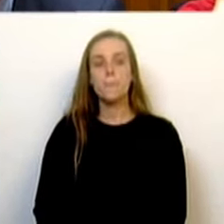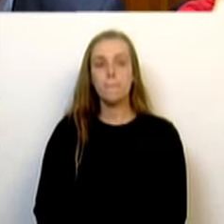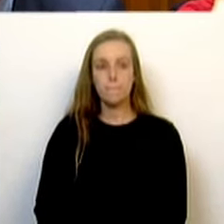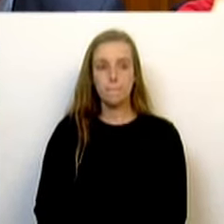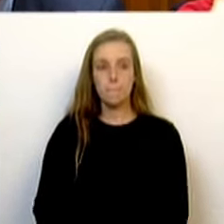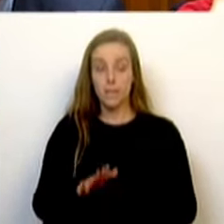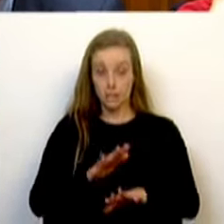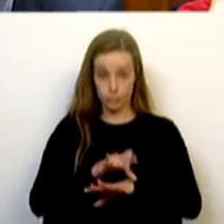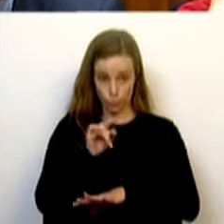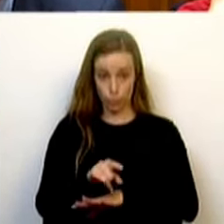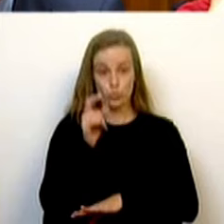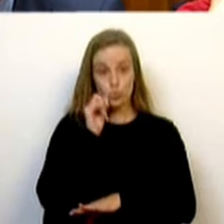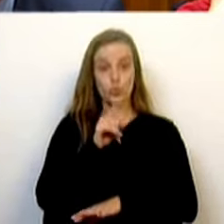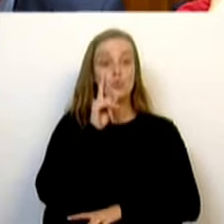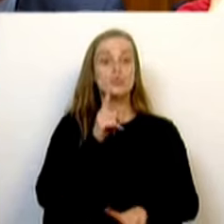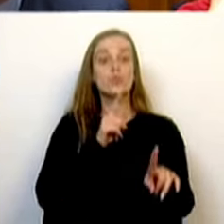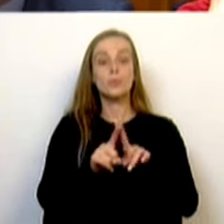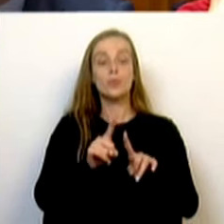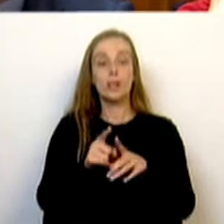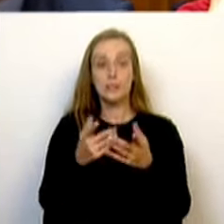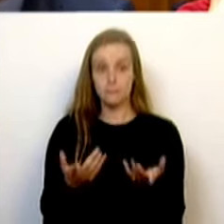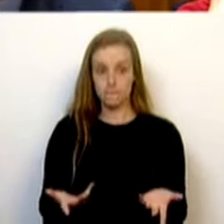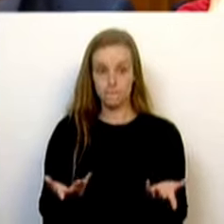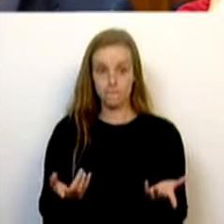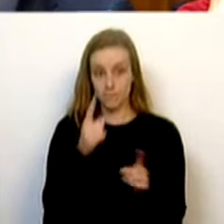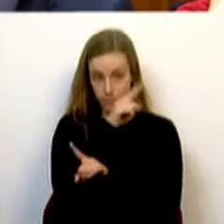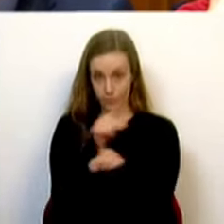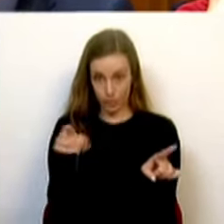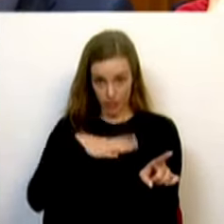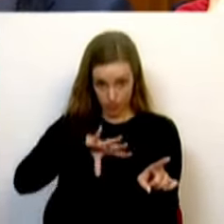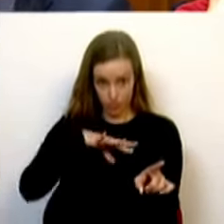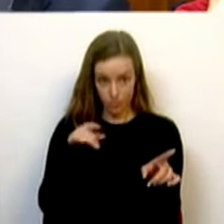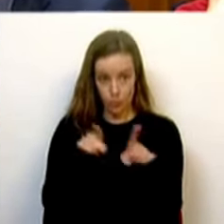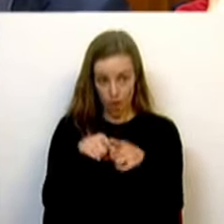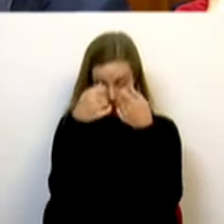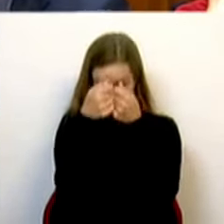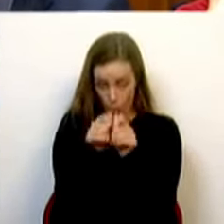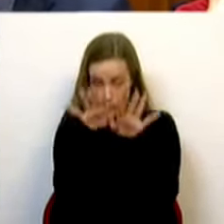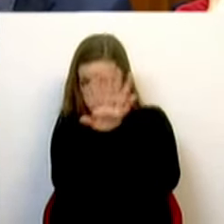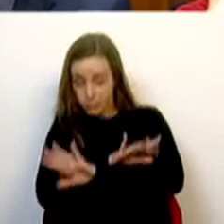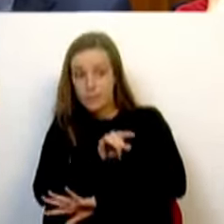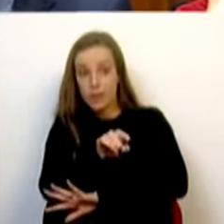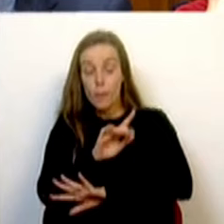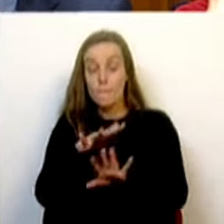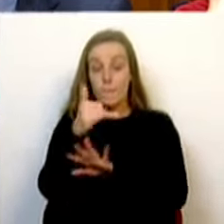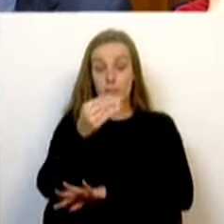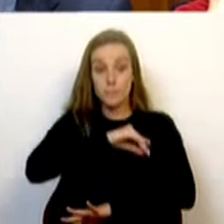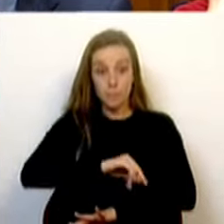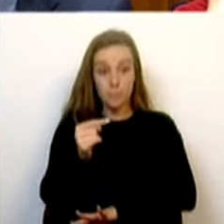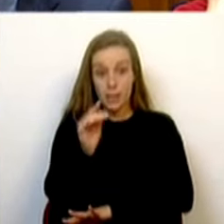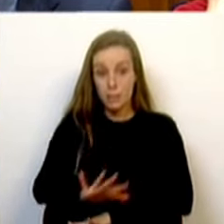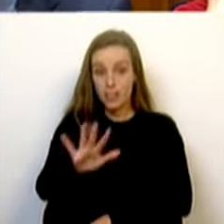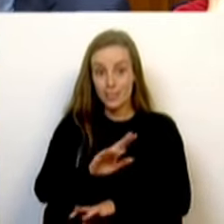E é por isso, senhores e senhores deputados, porque o que querem esconder é que o salário mínimo nacional para o ano aumenta o